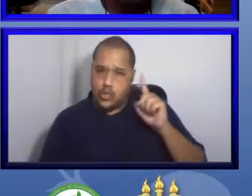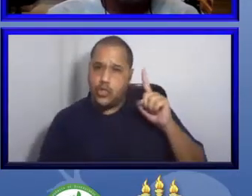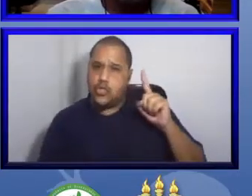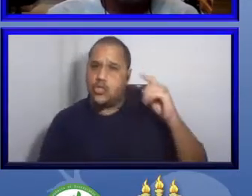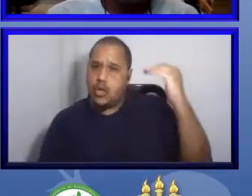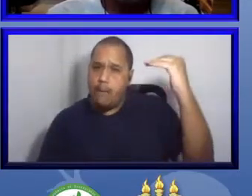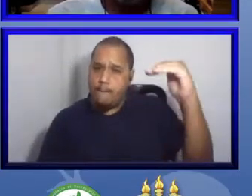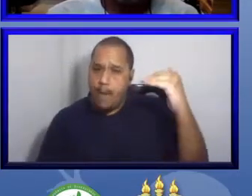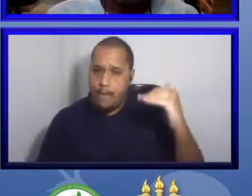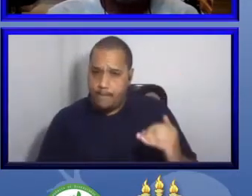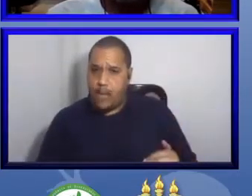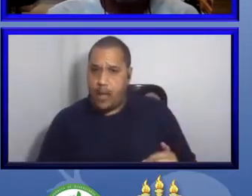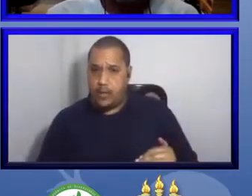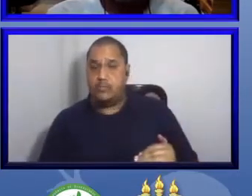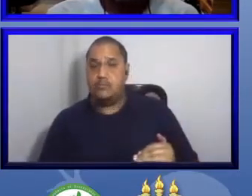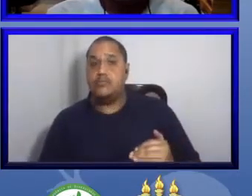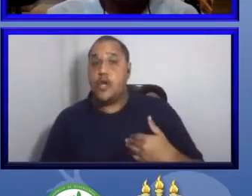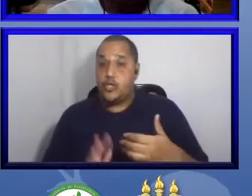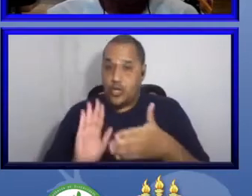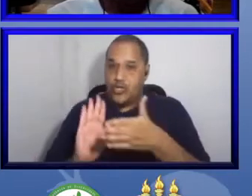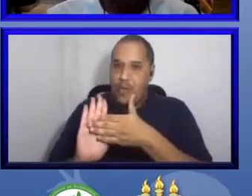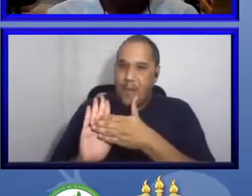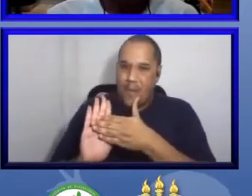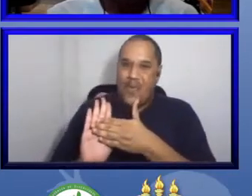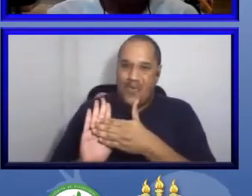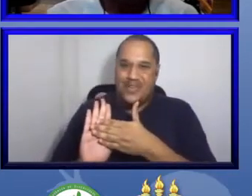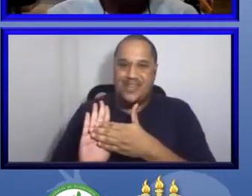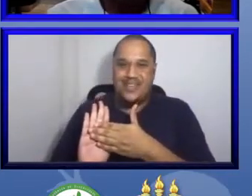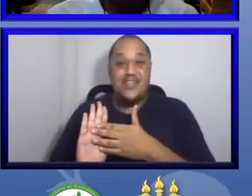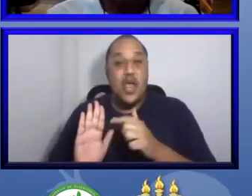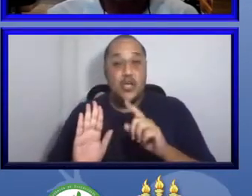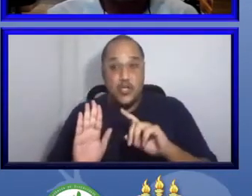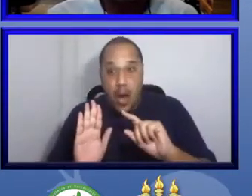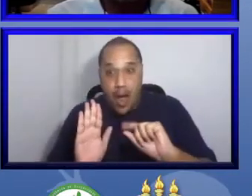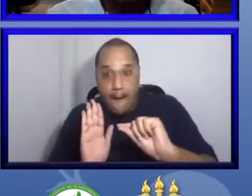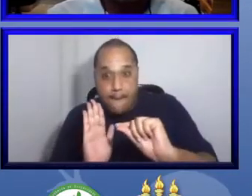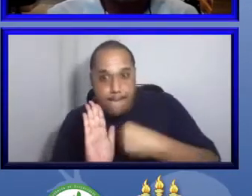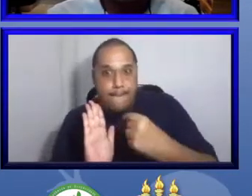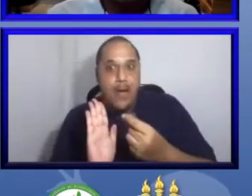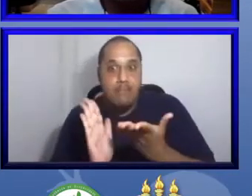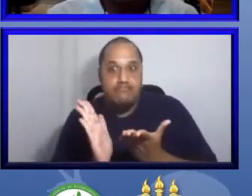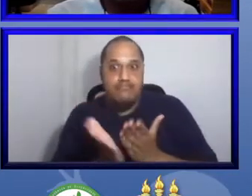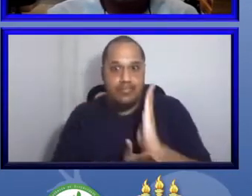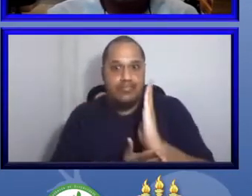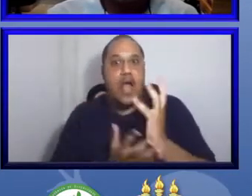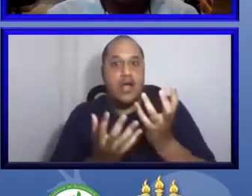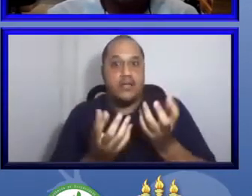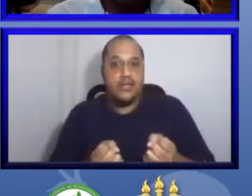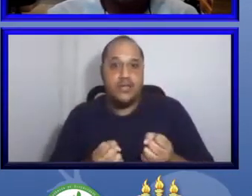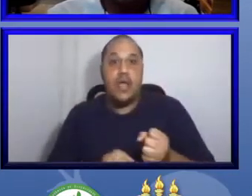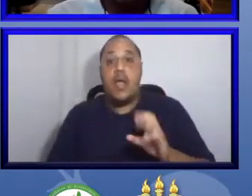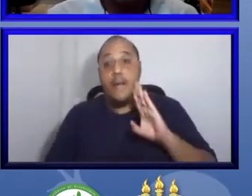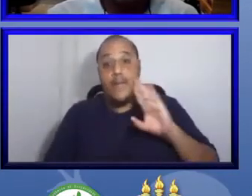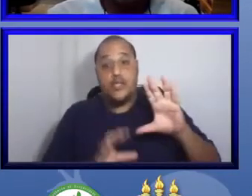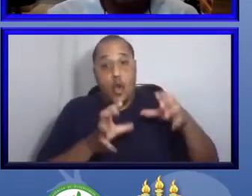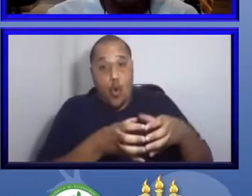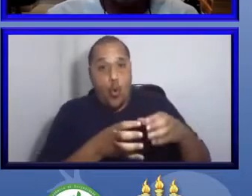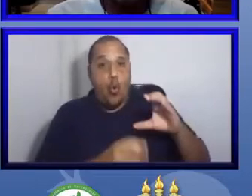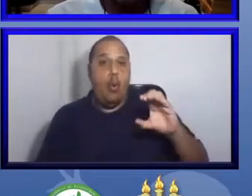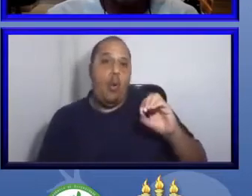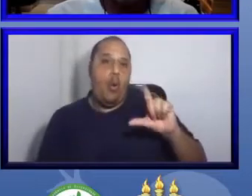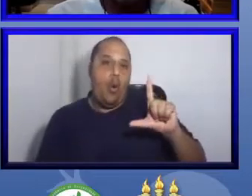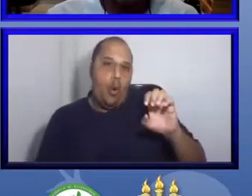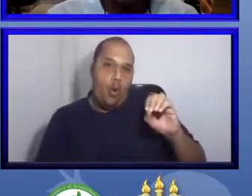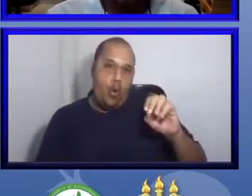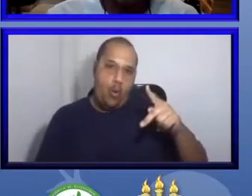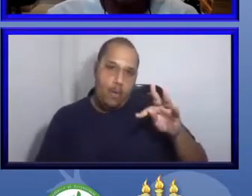dentre as propostas aprovadas, a maioria das propostas está dentro de coleóptera, de diptera,